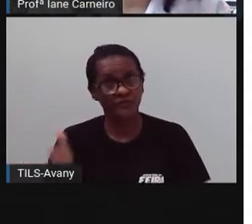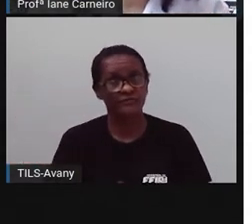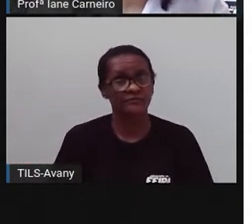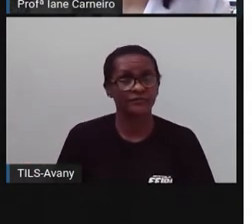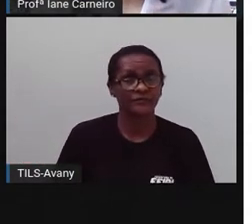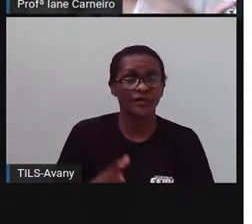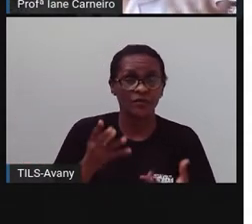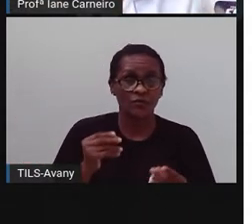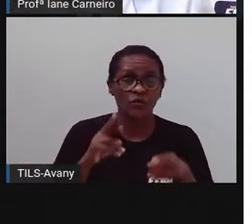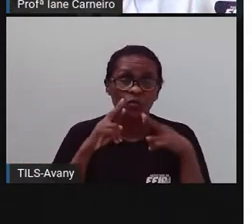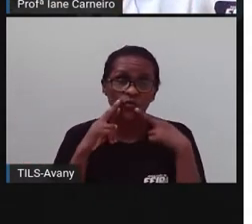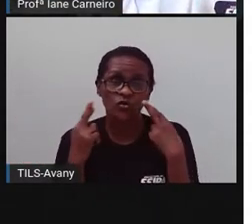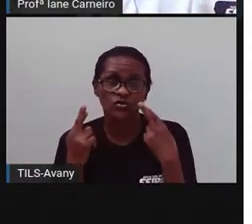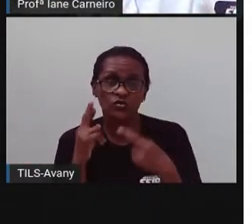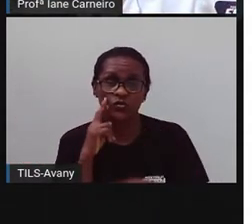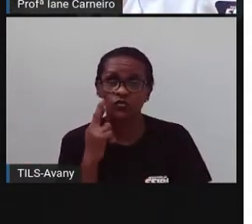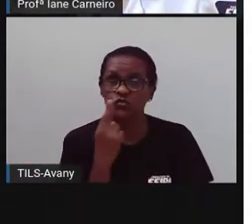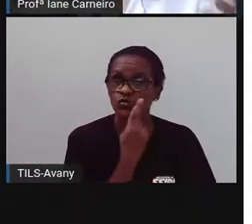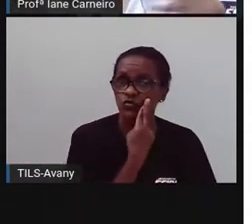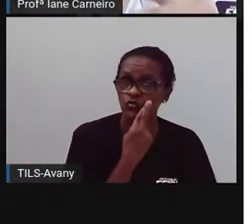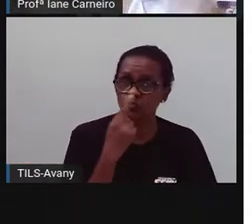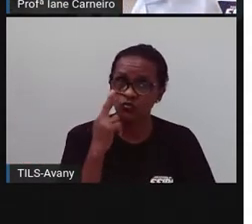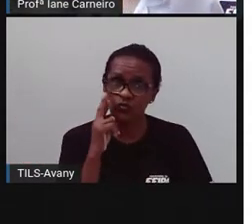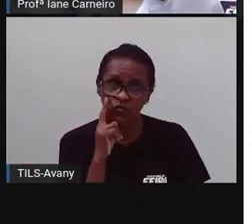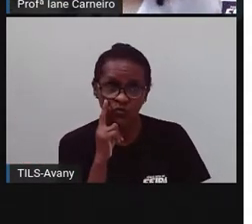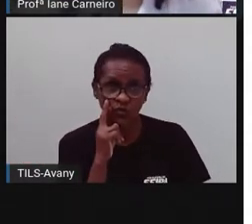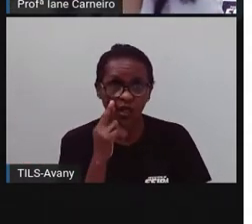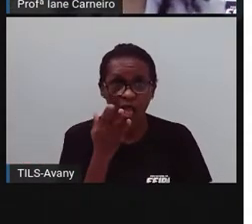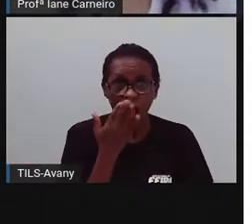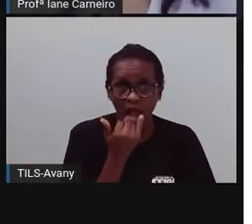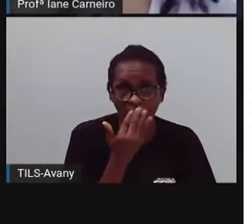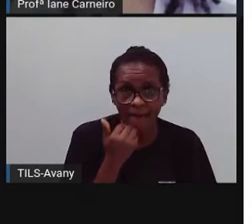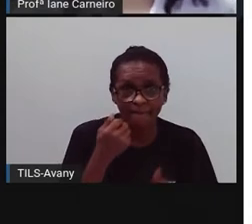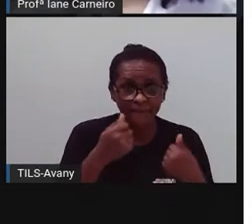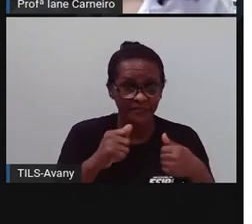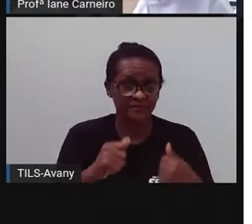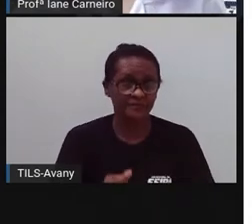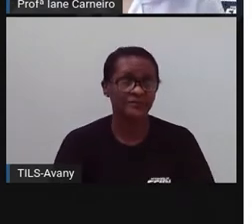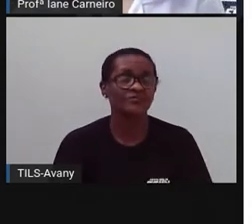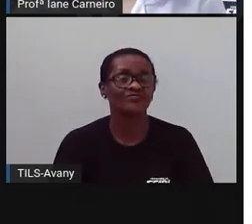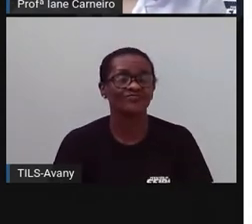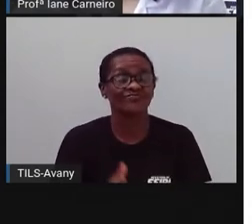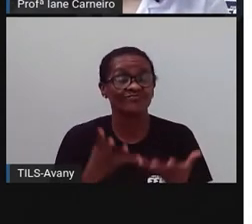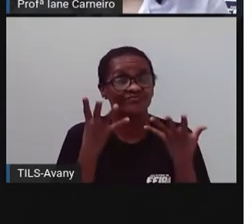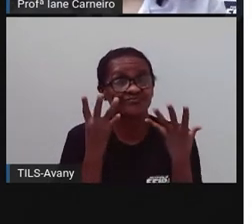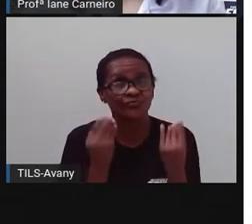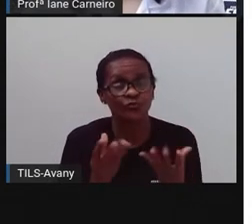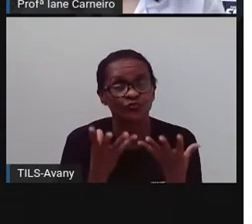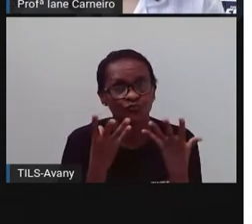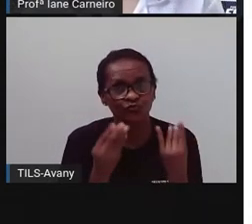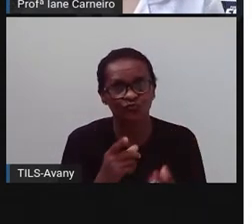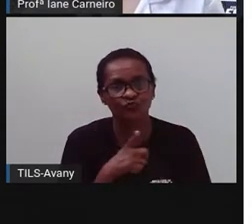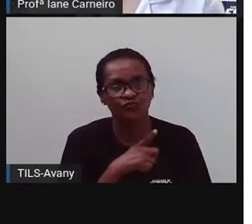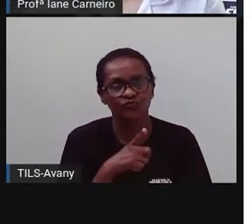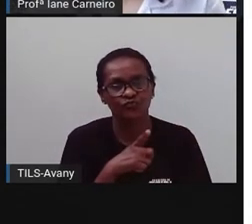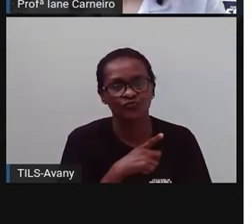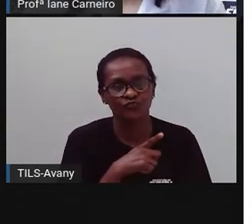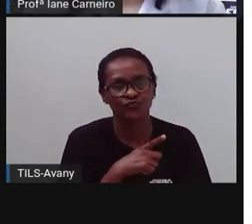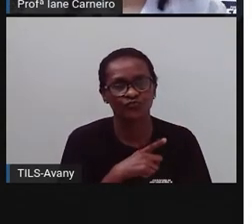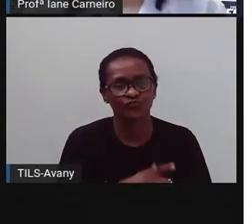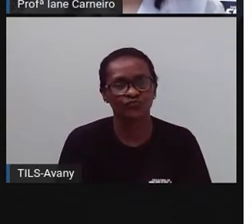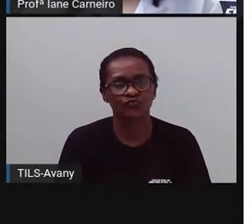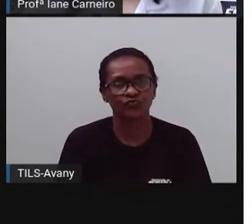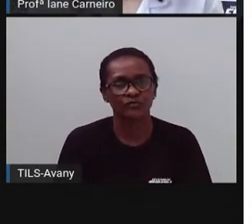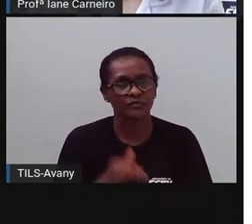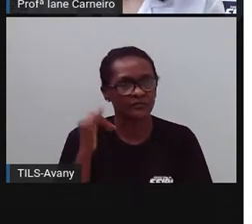restaurantes, porque os cantores precisam comer, né? Então, isso o movimento começa. Então, a Micareta é uma festa muito